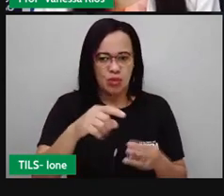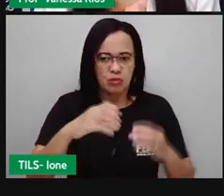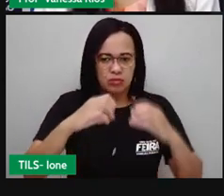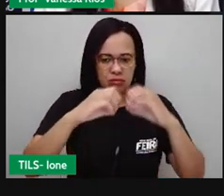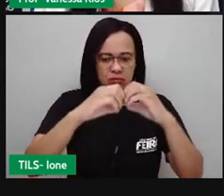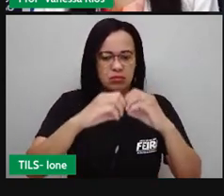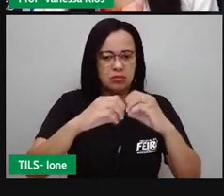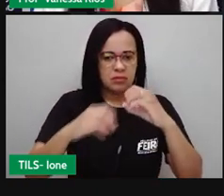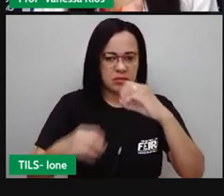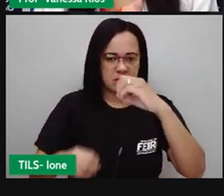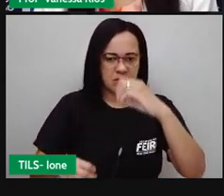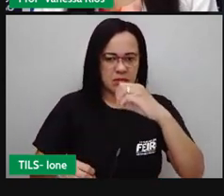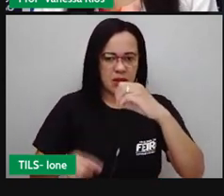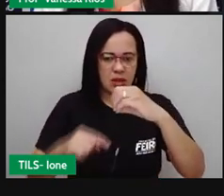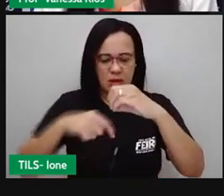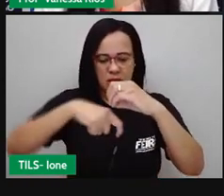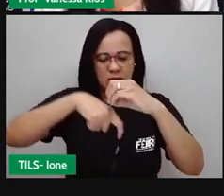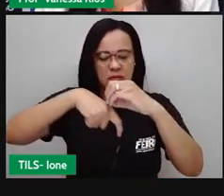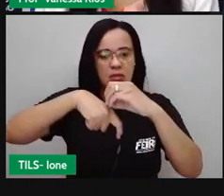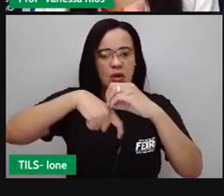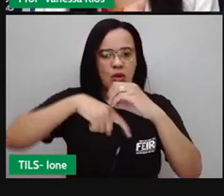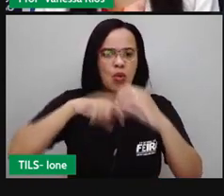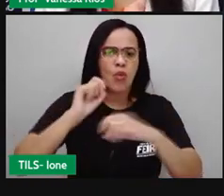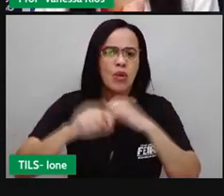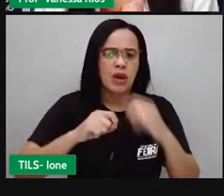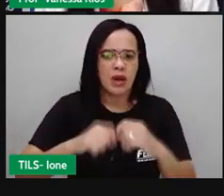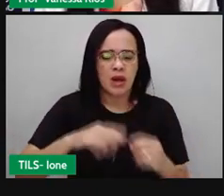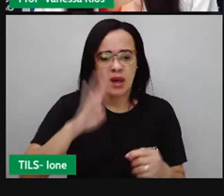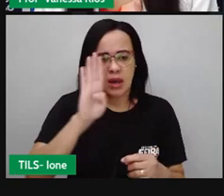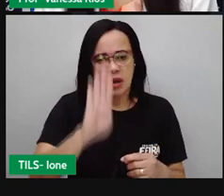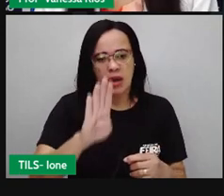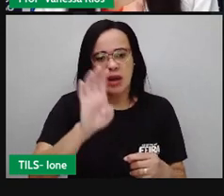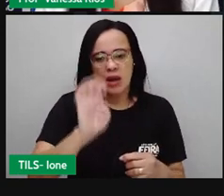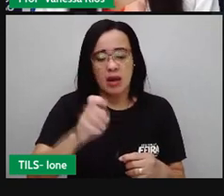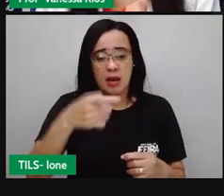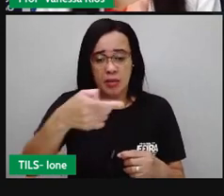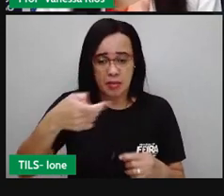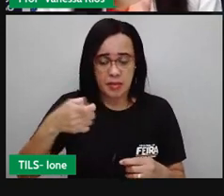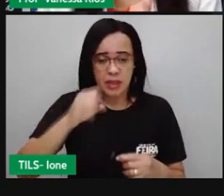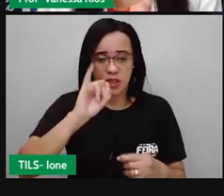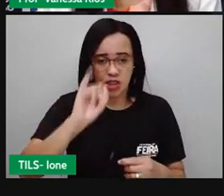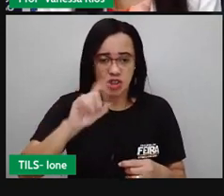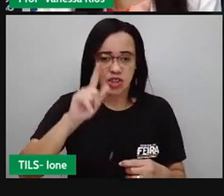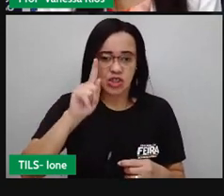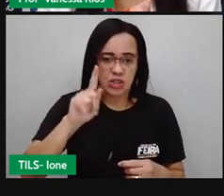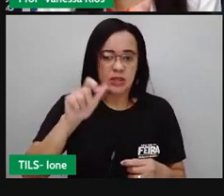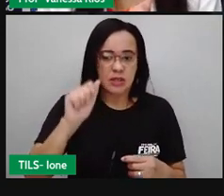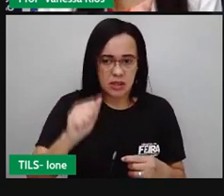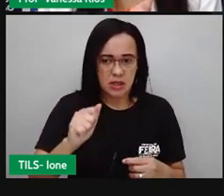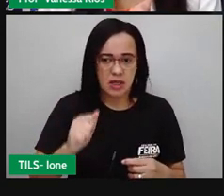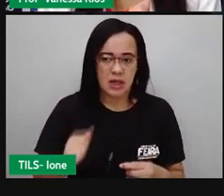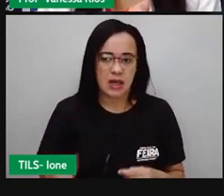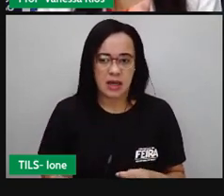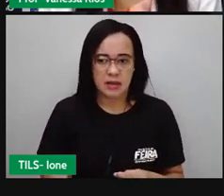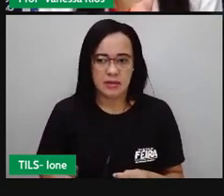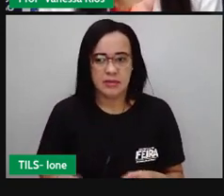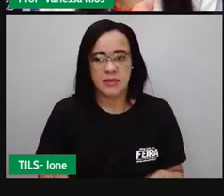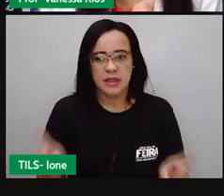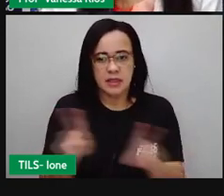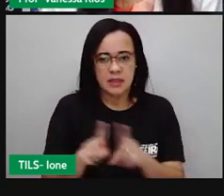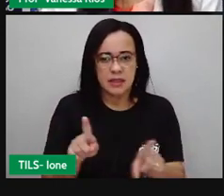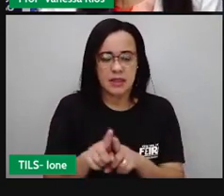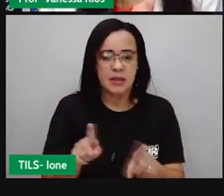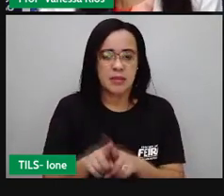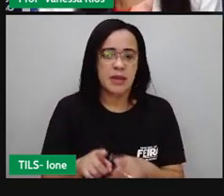E aí nós temos também do outro lado a horta. Que junto com a veia cava fazem parte aí do sistema circulatório. E que